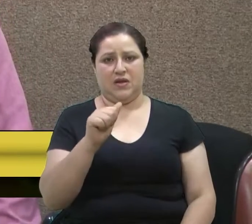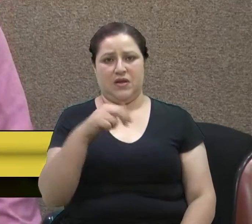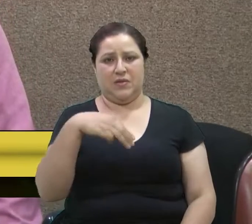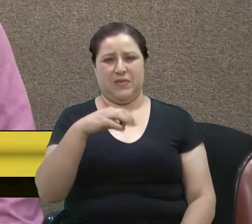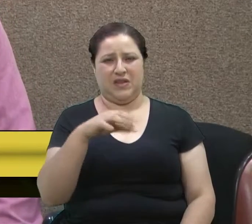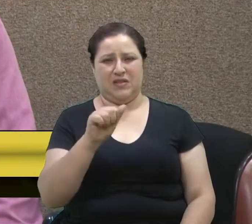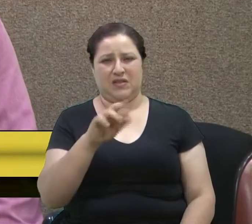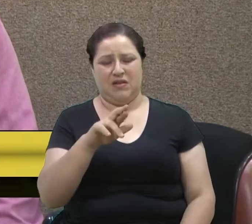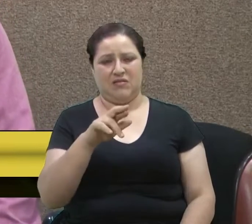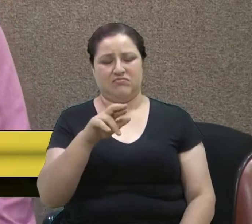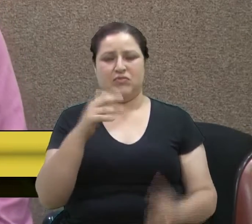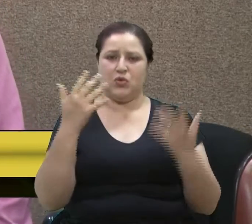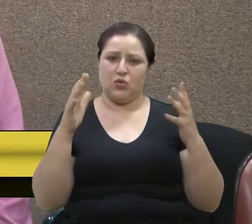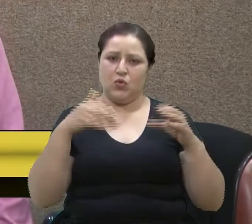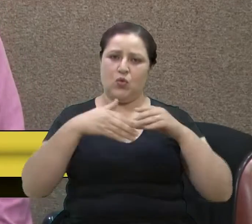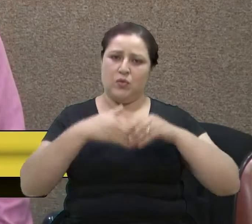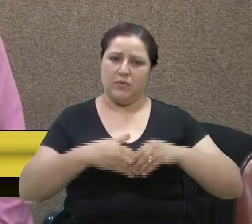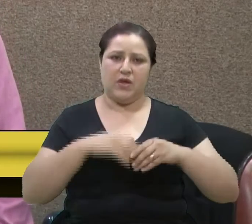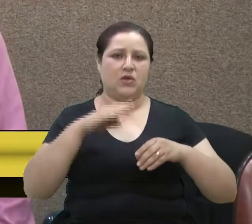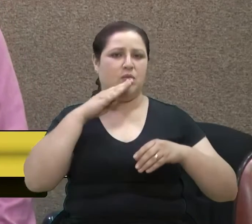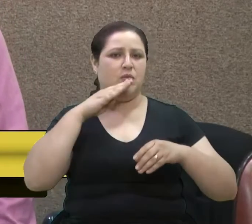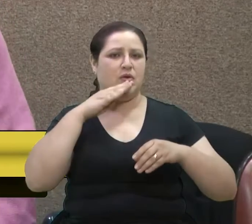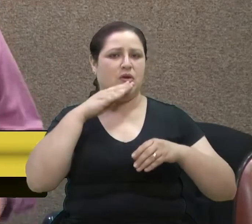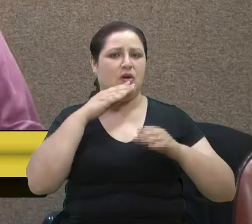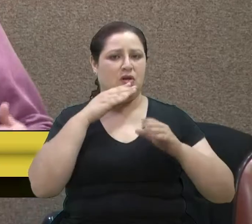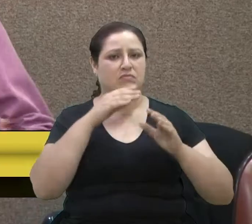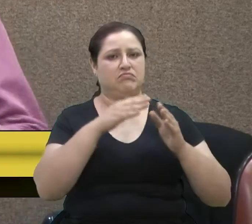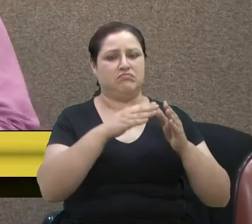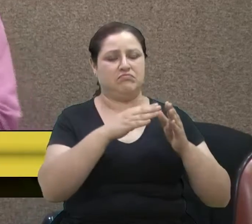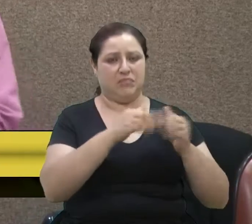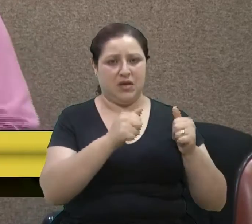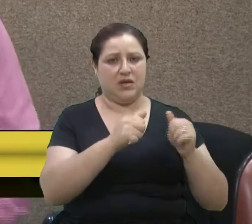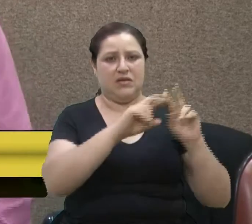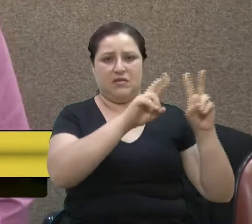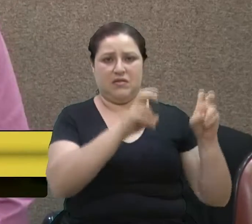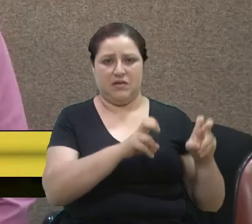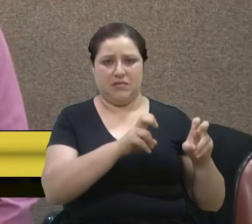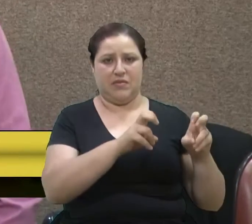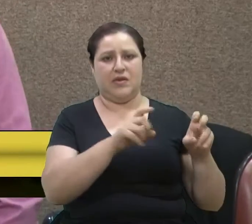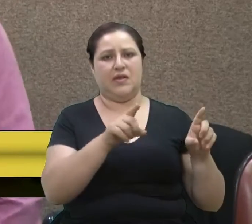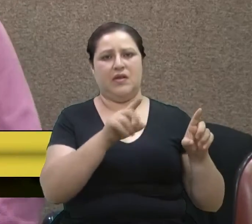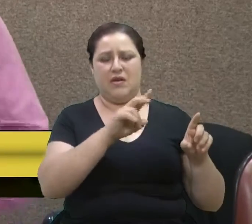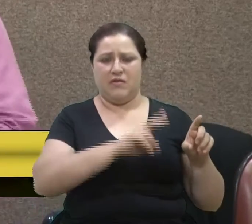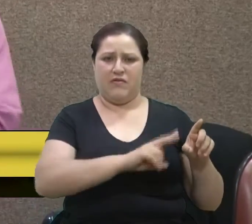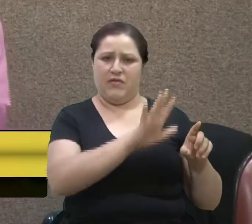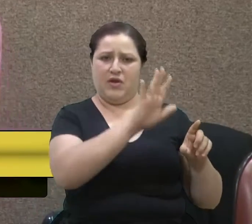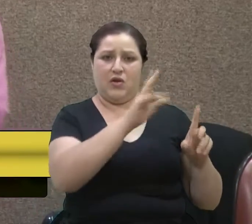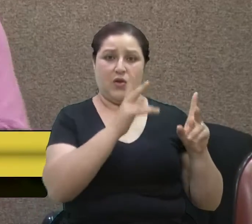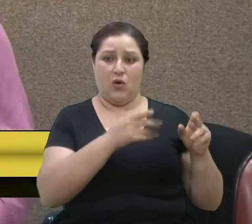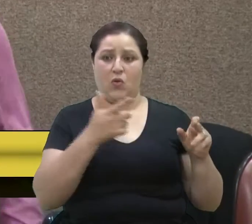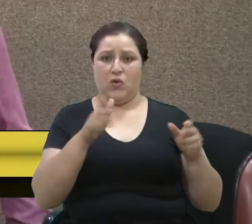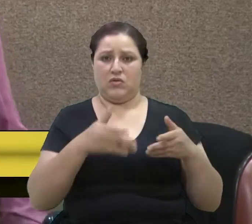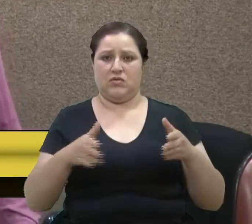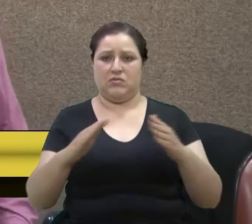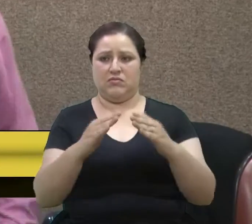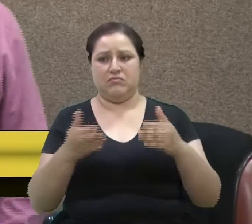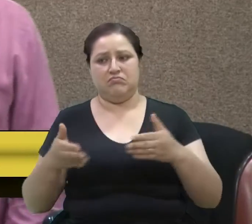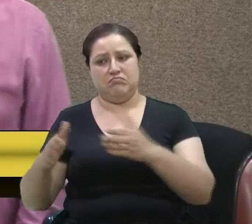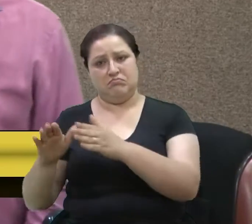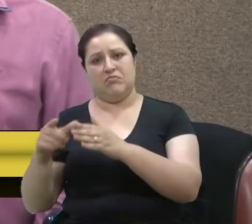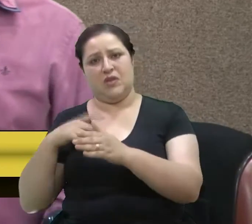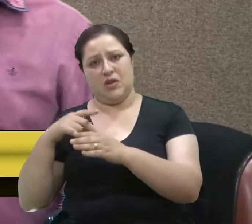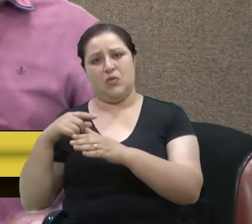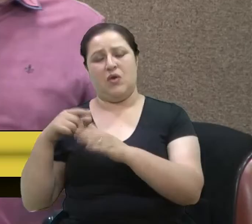tema, e dizer que é válido, bem como todas as outras frentes, eu, além de assinar, vou participar também